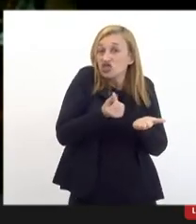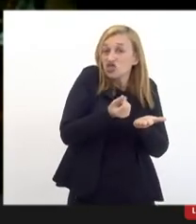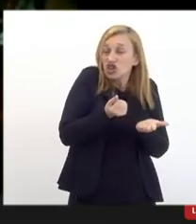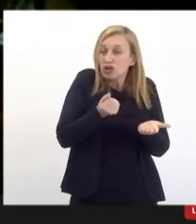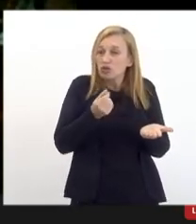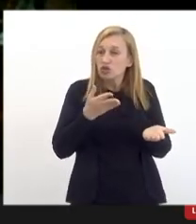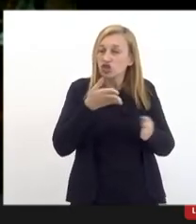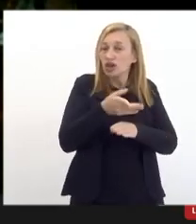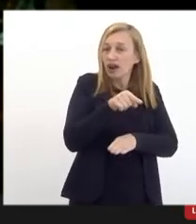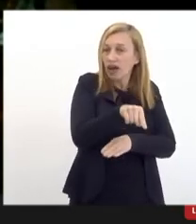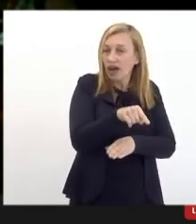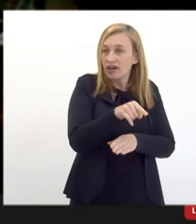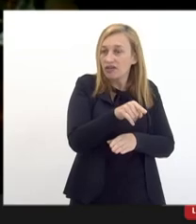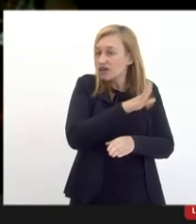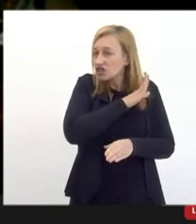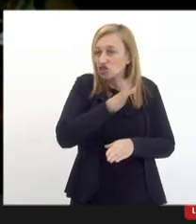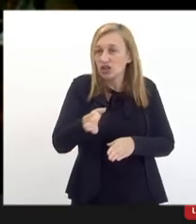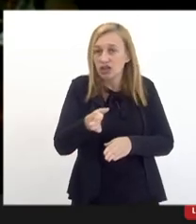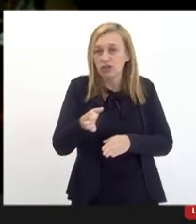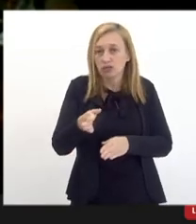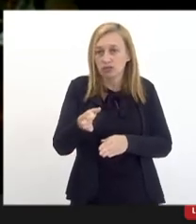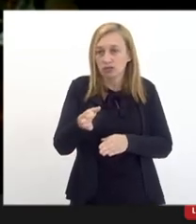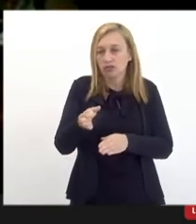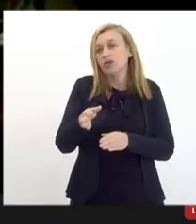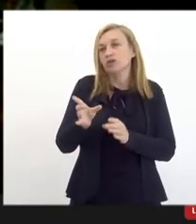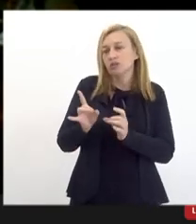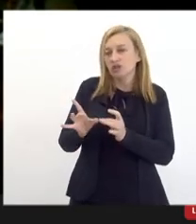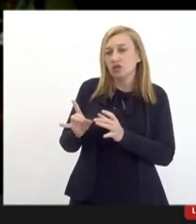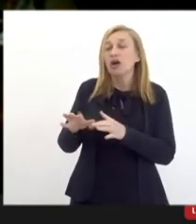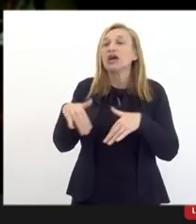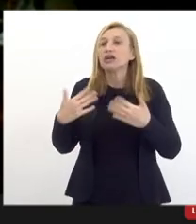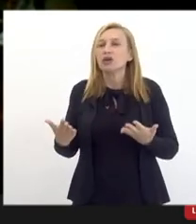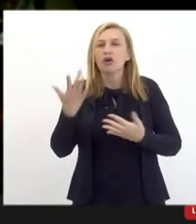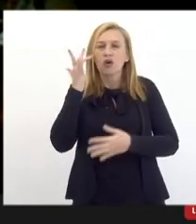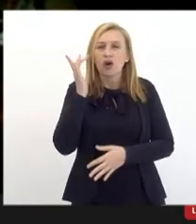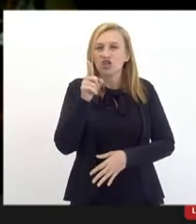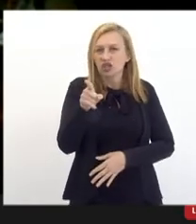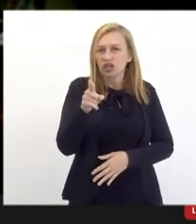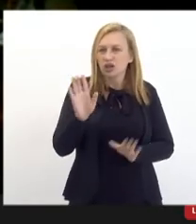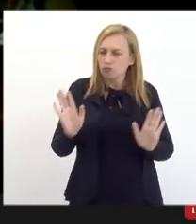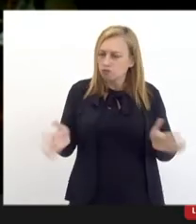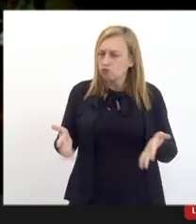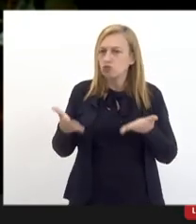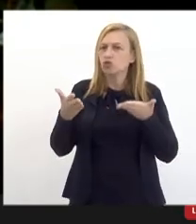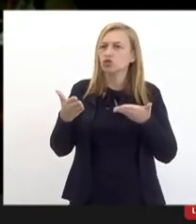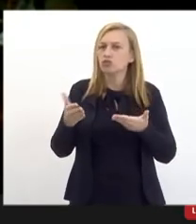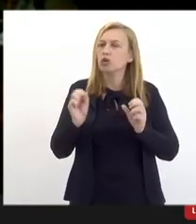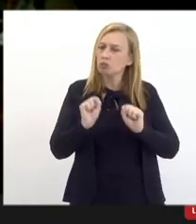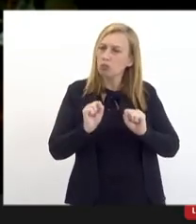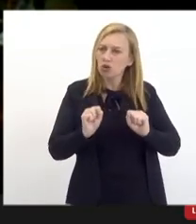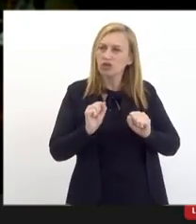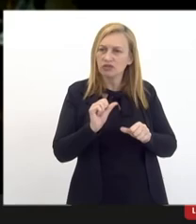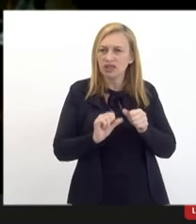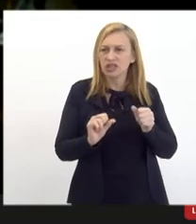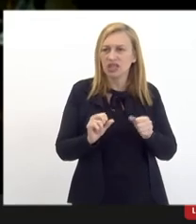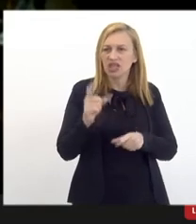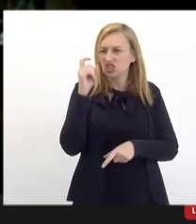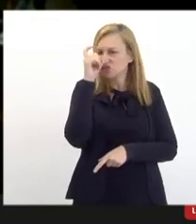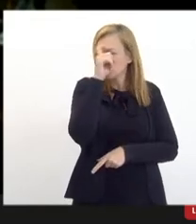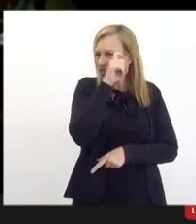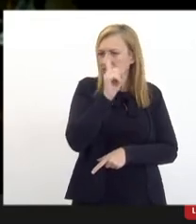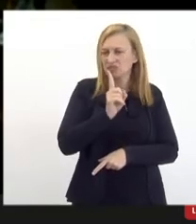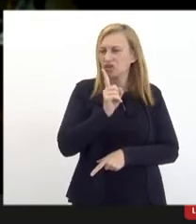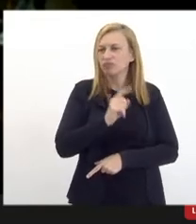e vai direto para o fornecedor. Eu acho que isso aí é um estímulo que pode ser feito sem muita dificuldade